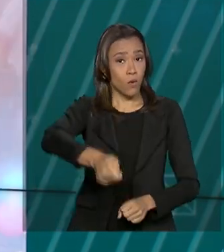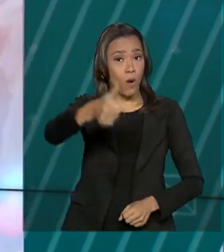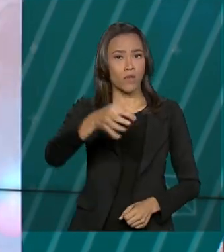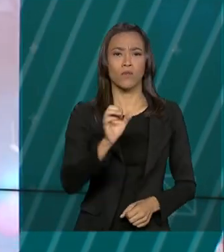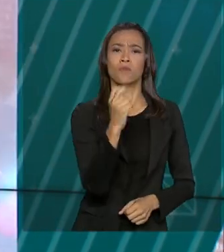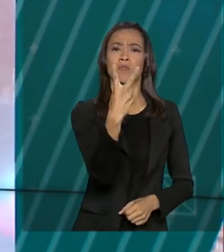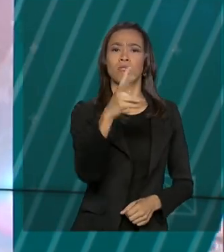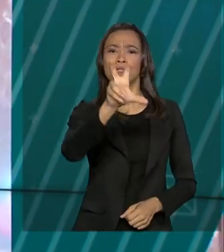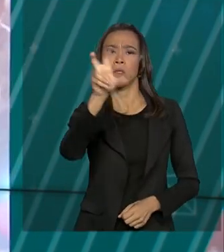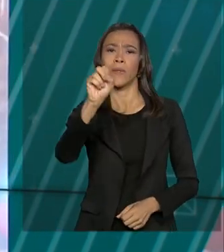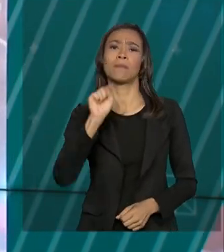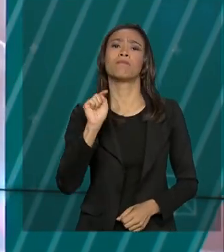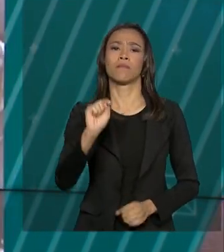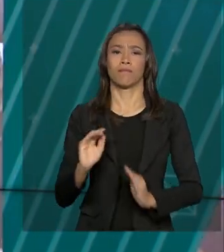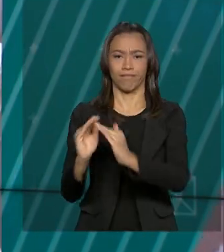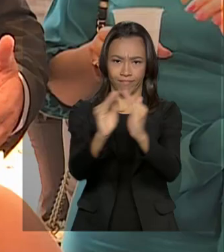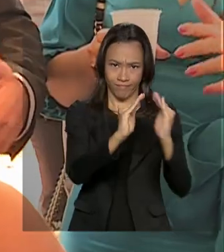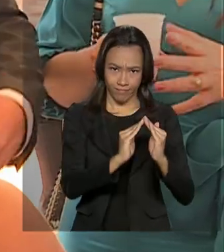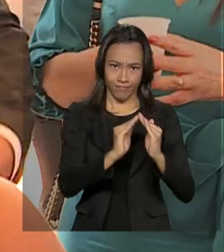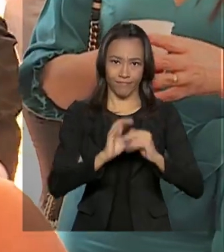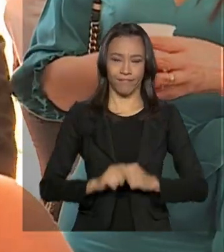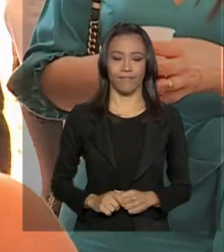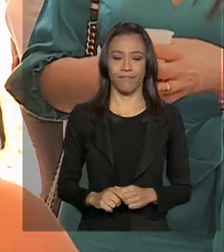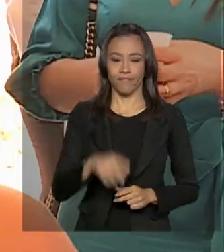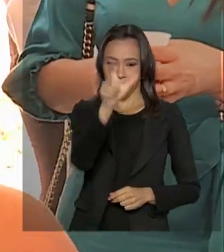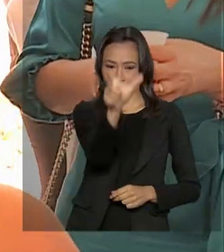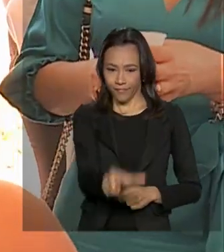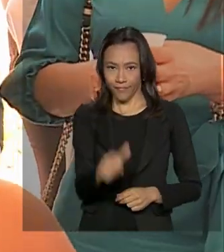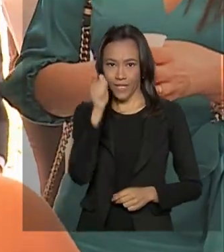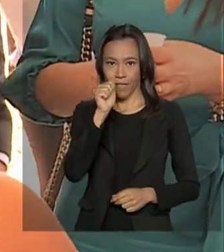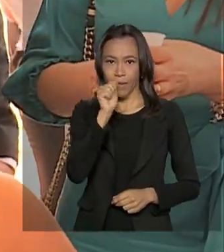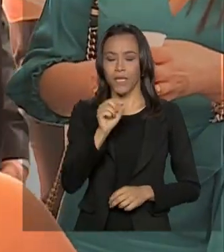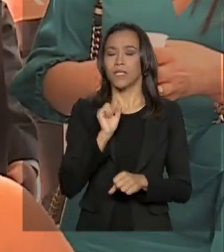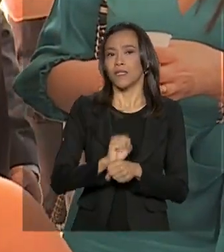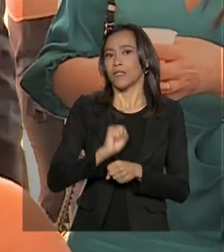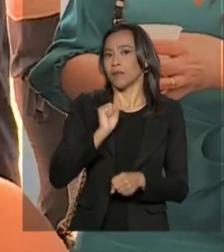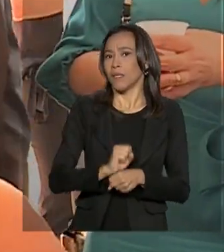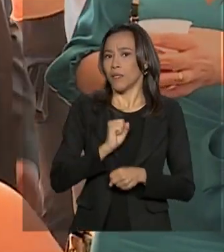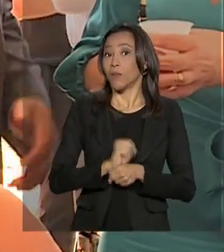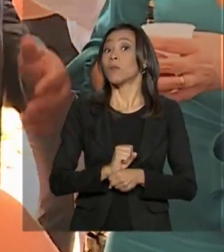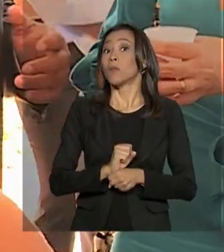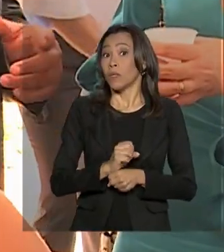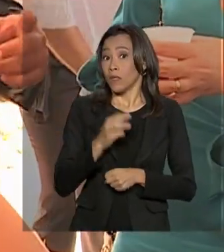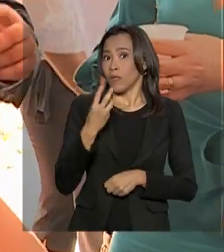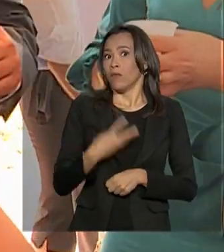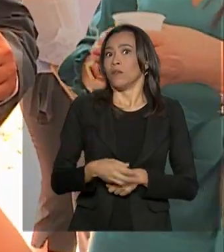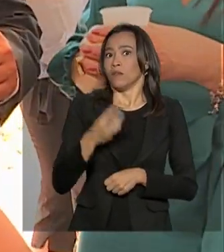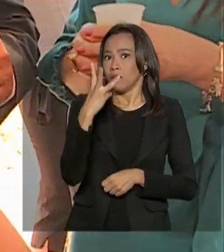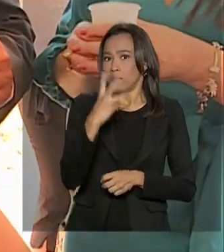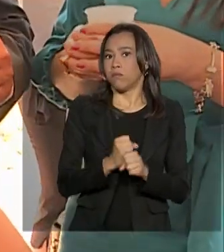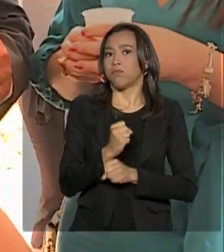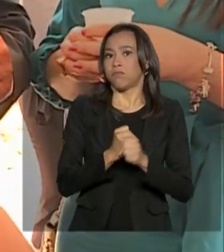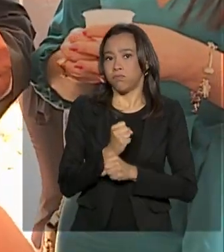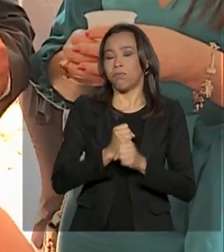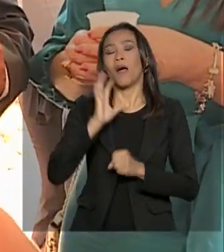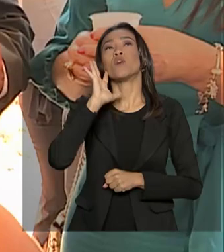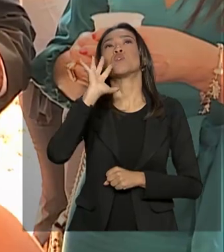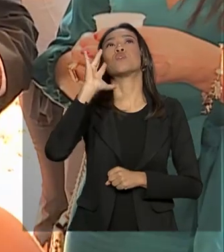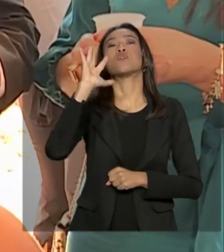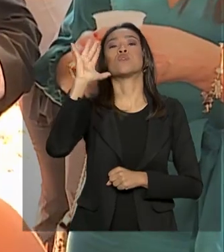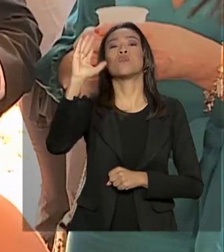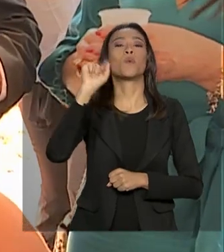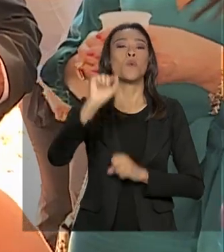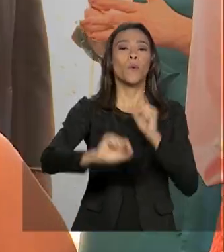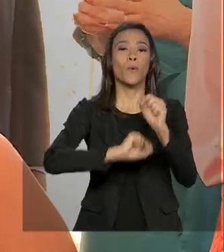mil unidades. Maria Antônia esperou mais de três décadas para realizar um sonho, o da